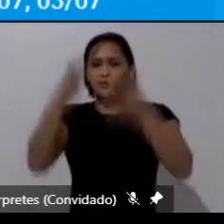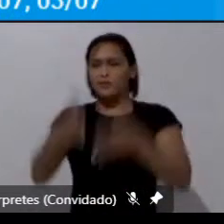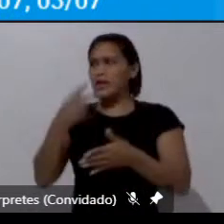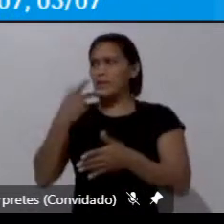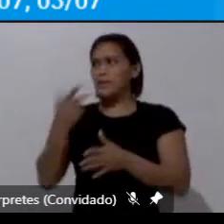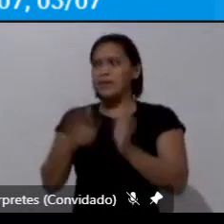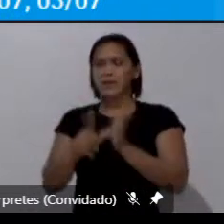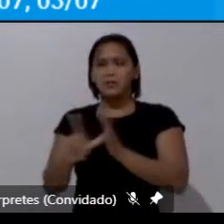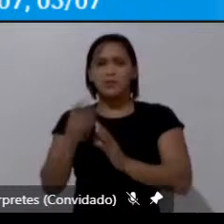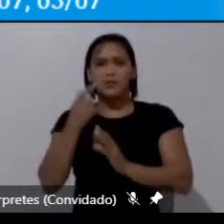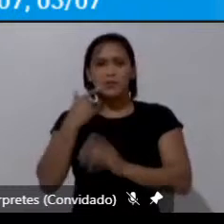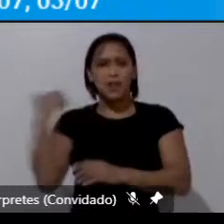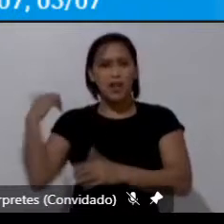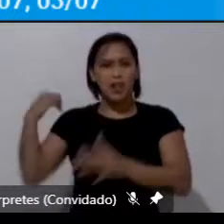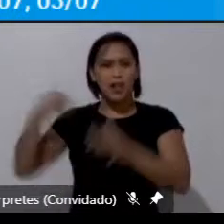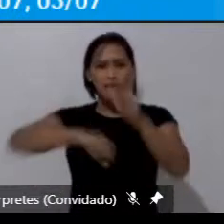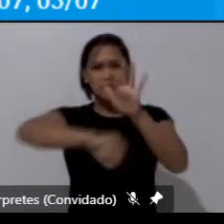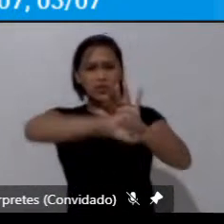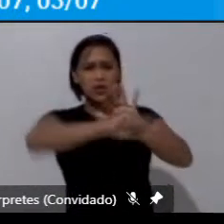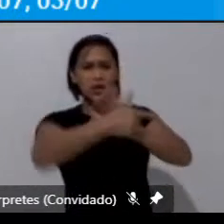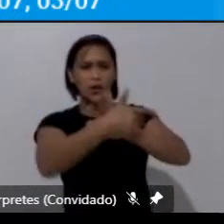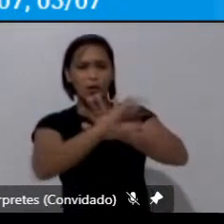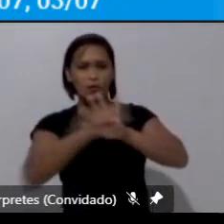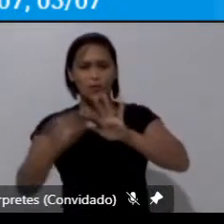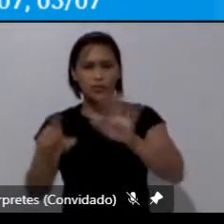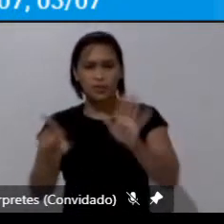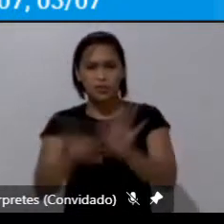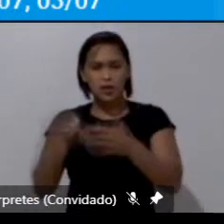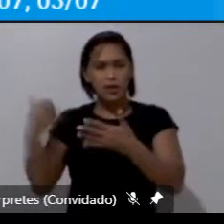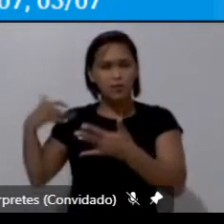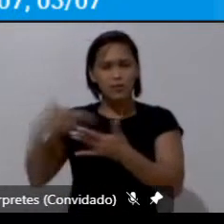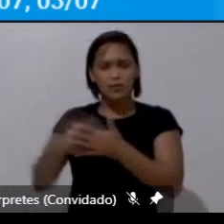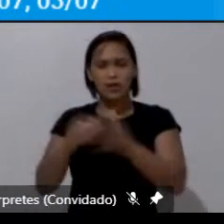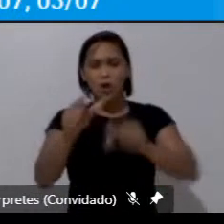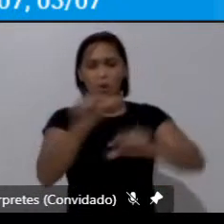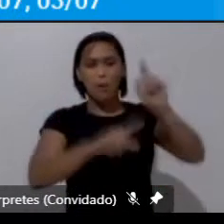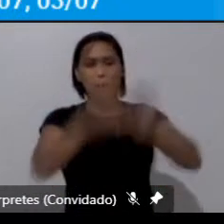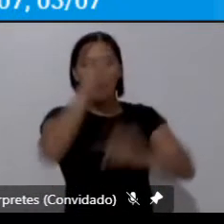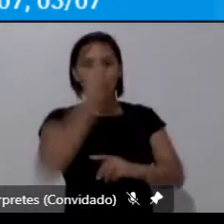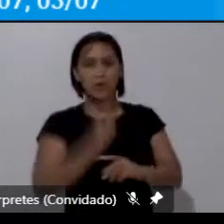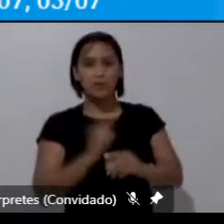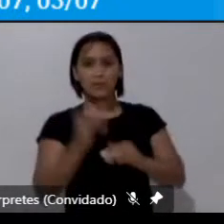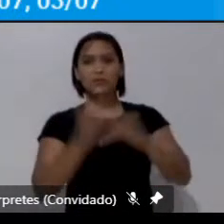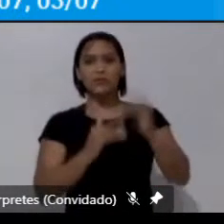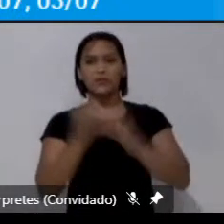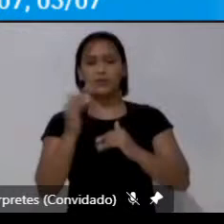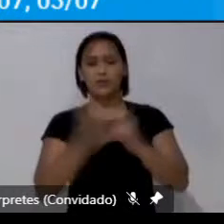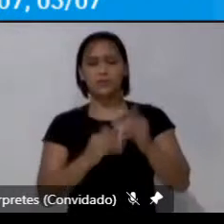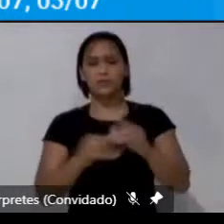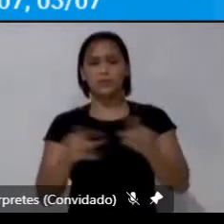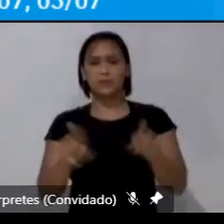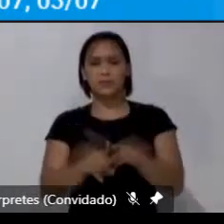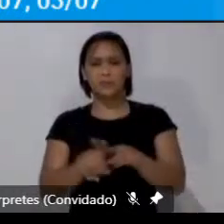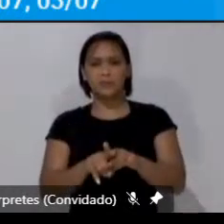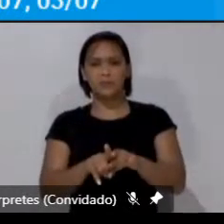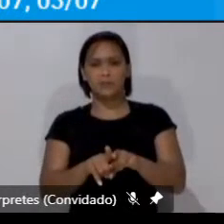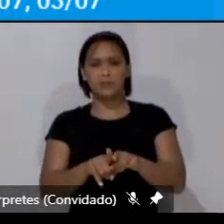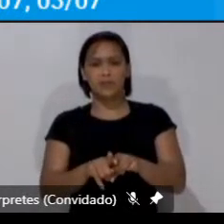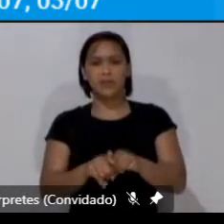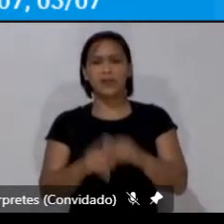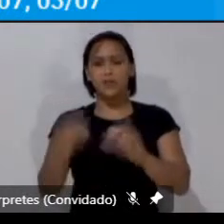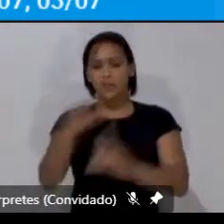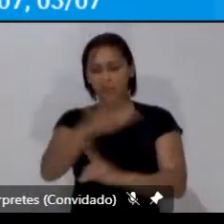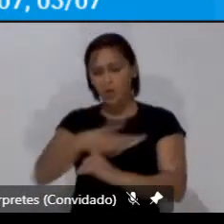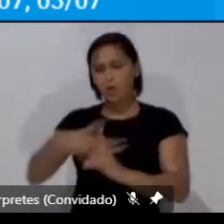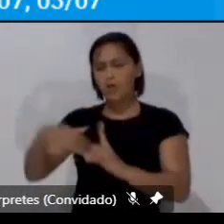20 se atribuía em termos de uma mudança de perfil profissional ou de status social seja a mobilidade vertical